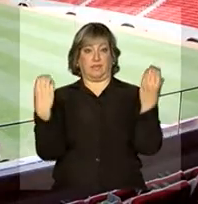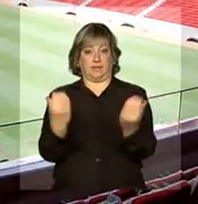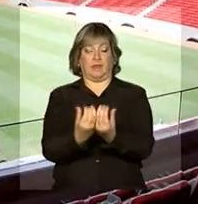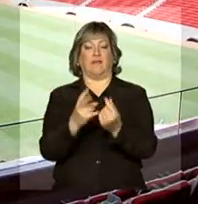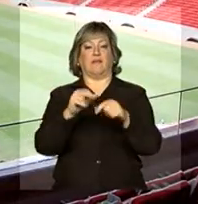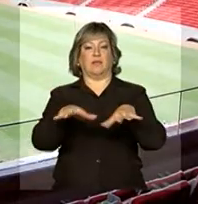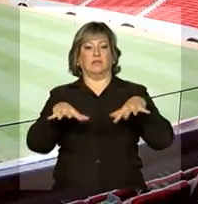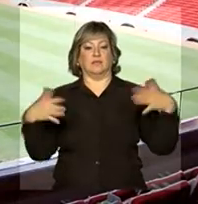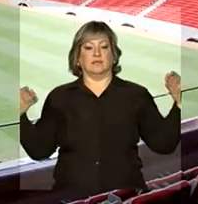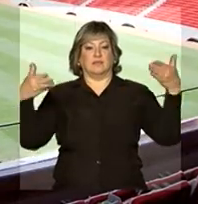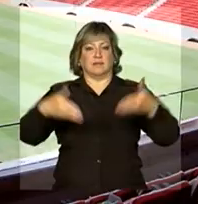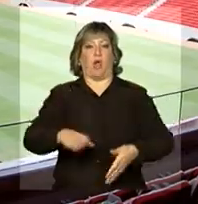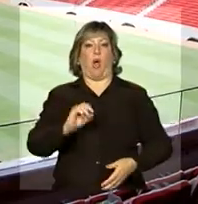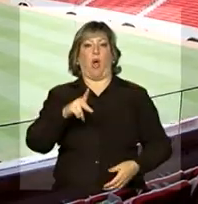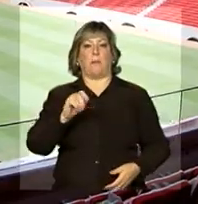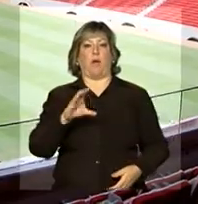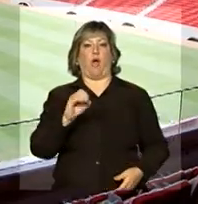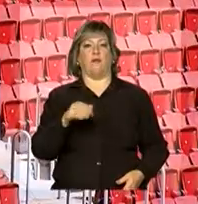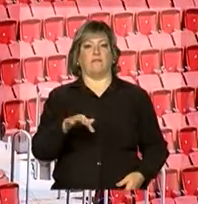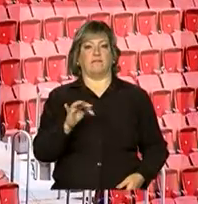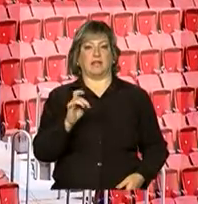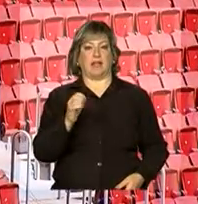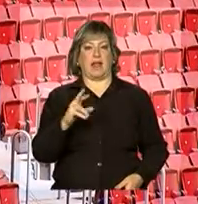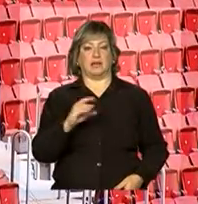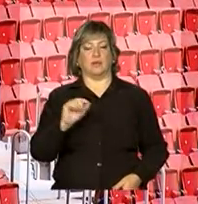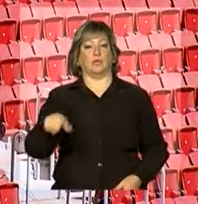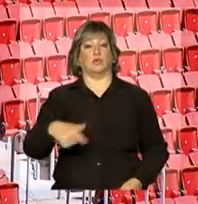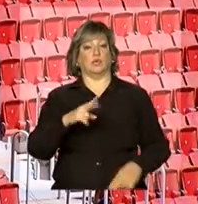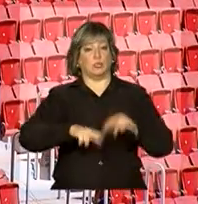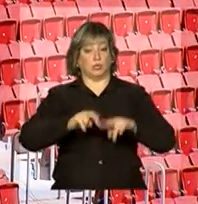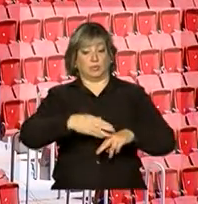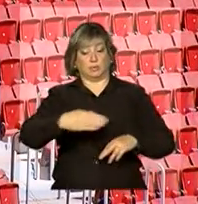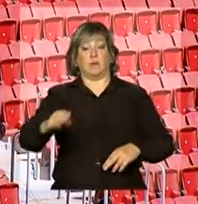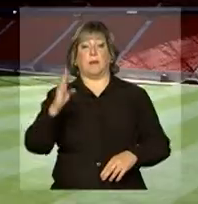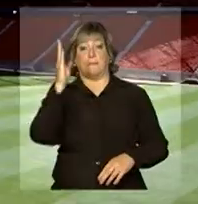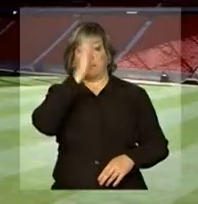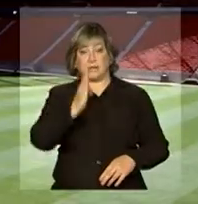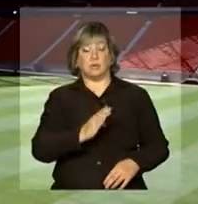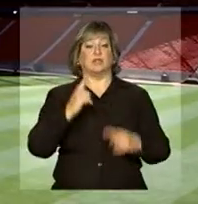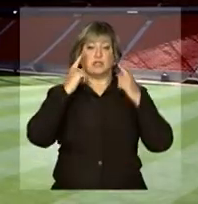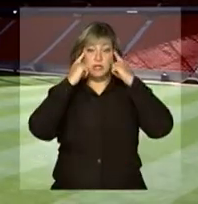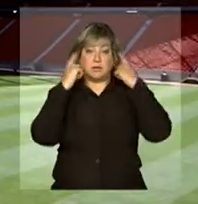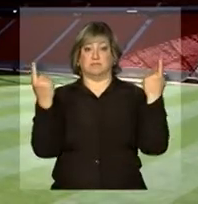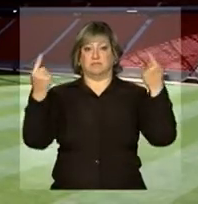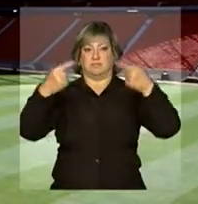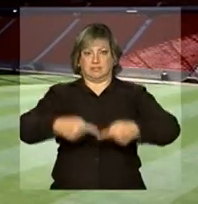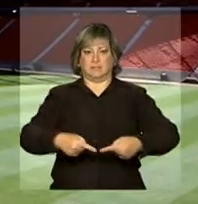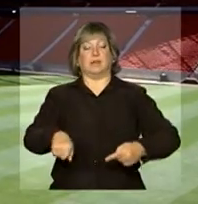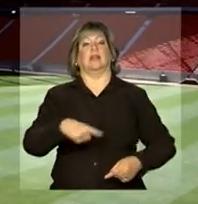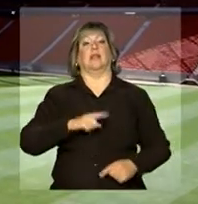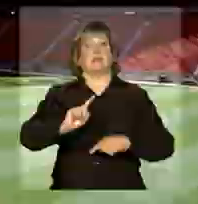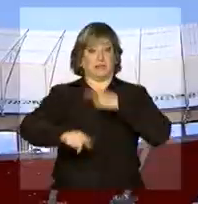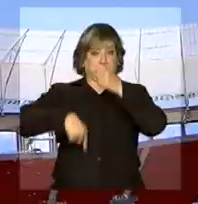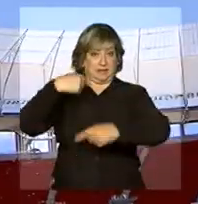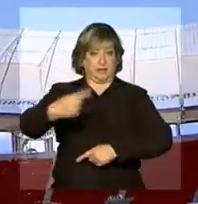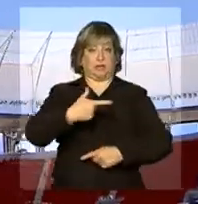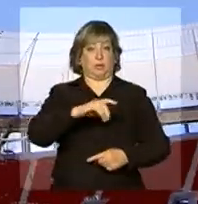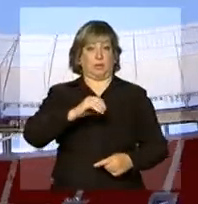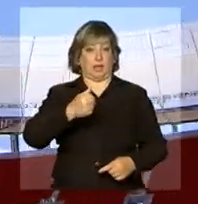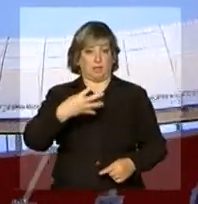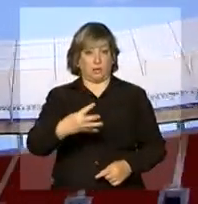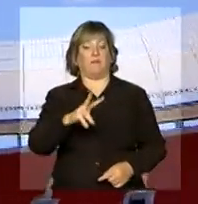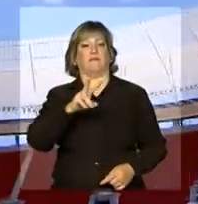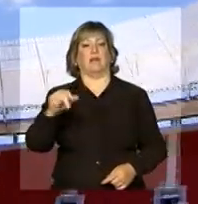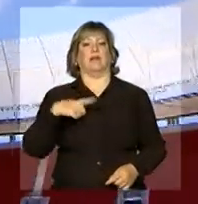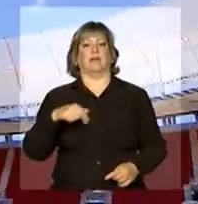palco da abertura da Copa das Confederações em junho com o jogo Brasil e Japão. Já para 2014, vão